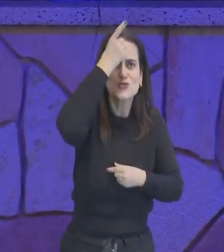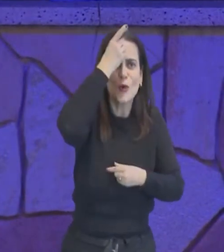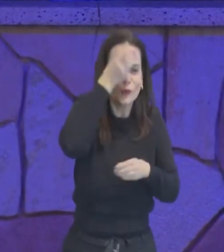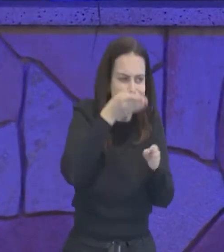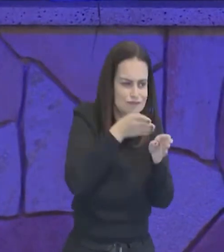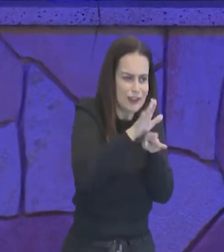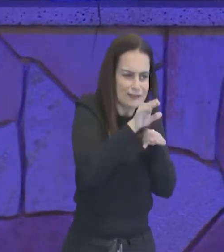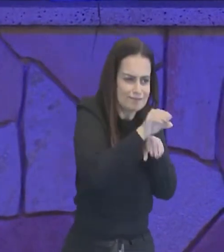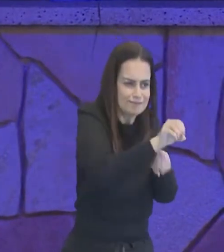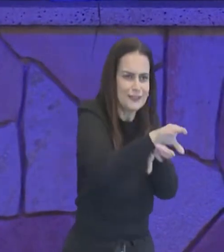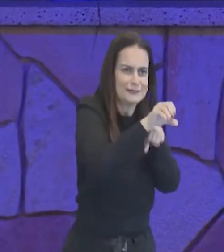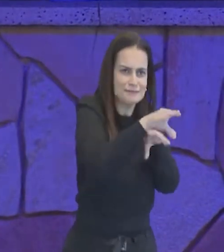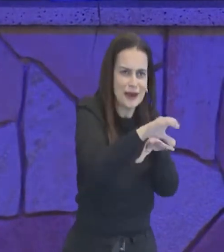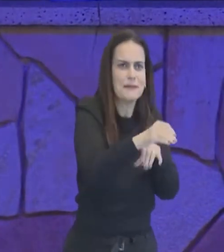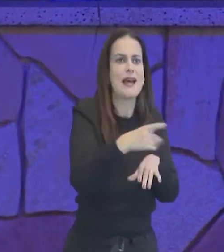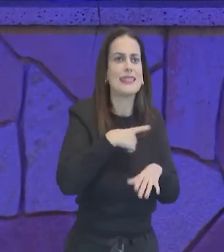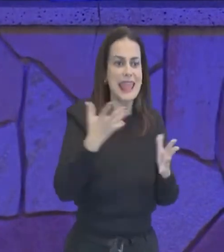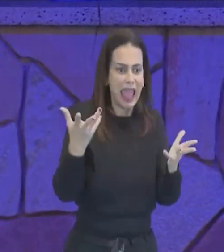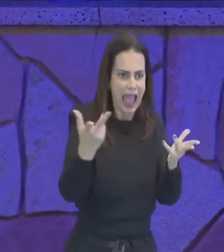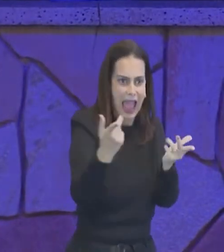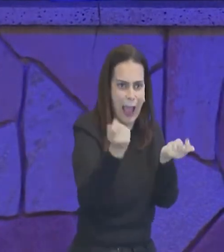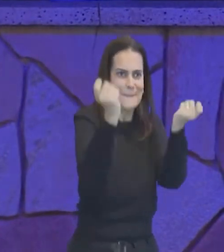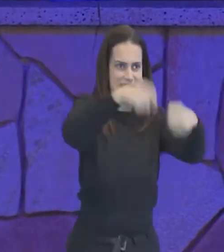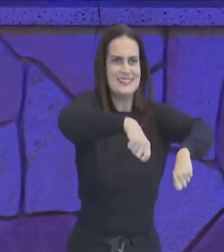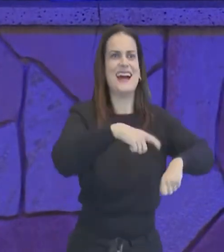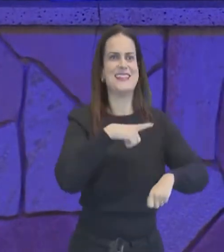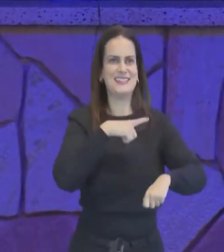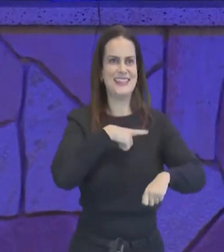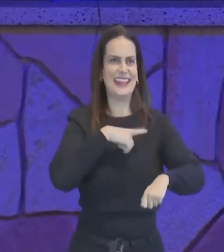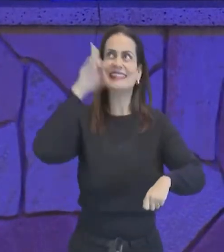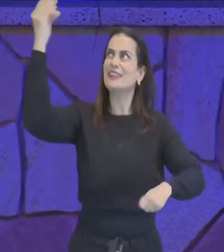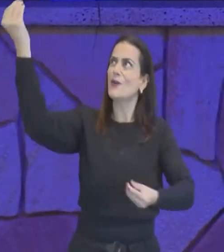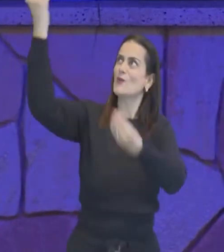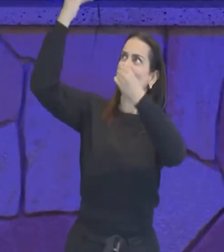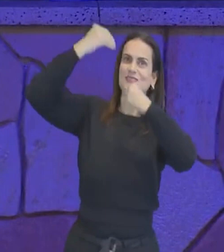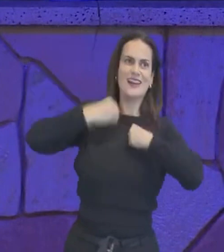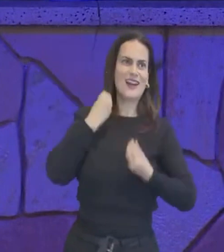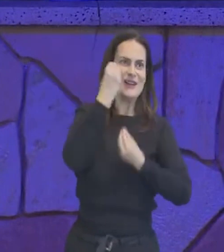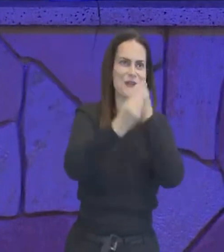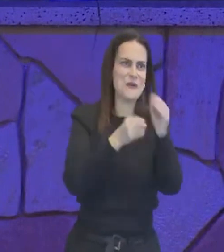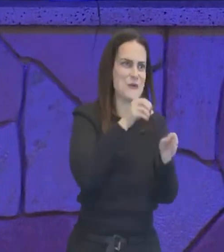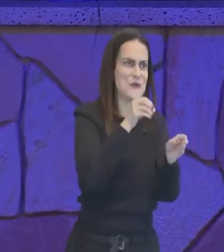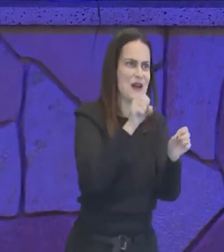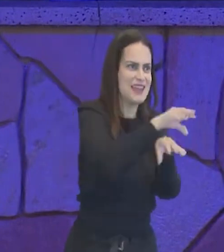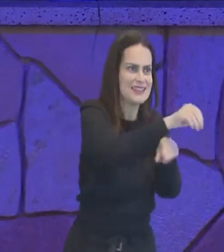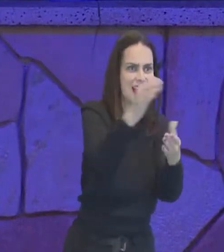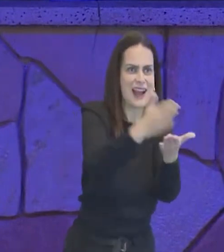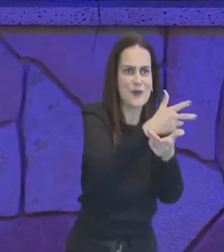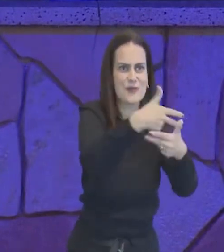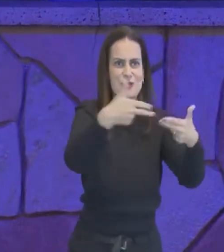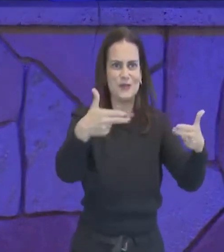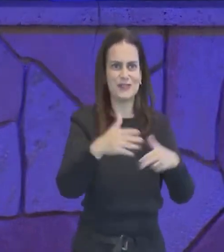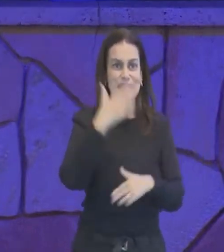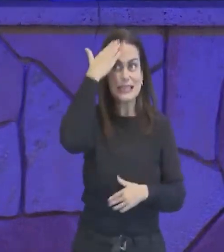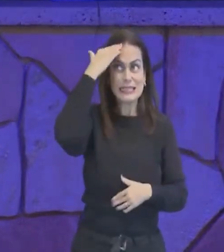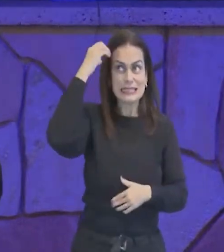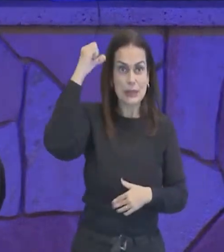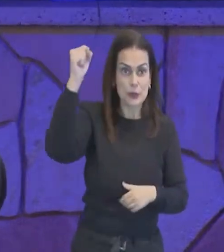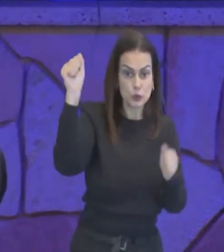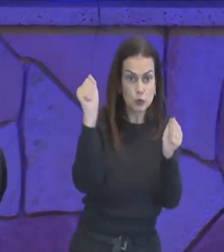ela tem isso, ela tem essa habilidade, essa capacitação divina, para ensinar outras pessoas, ela tem a sabedoria, que vem junto com o ensino,